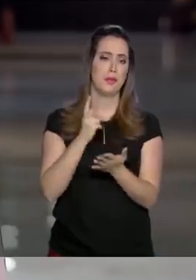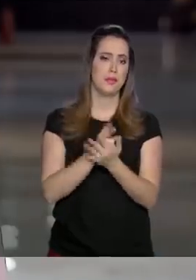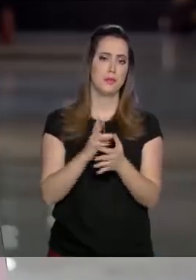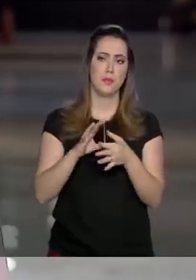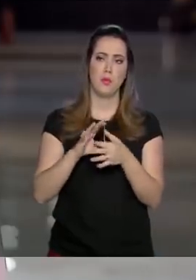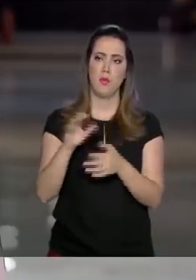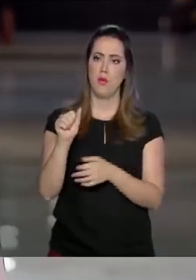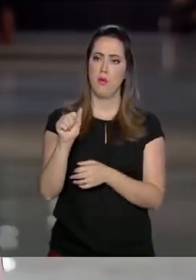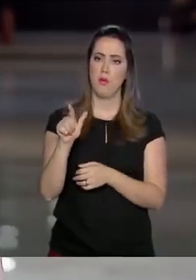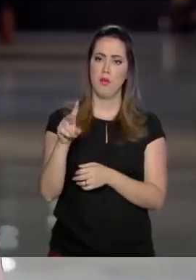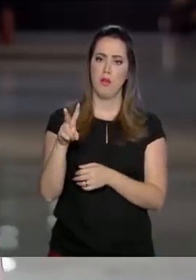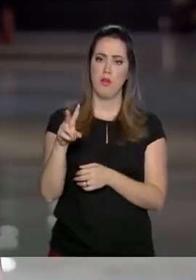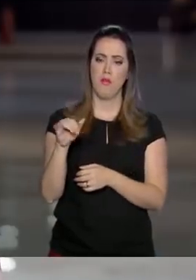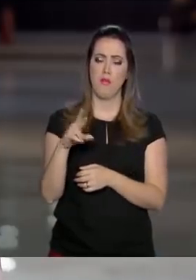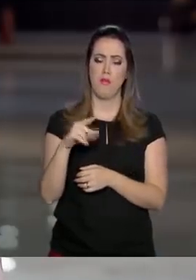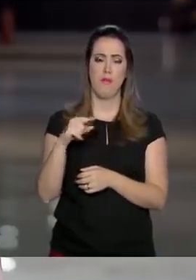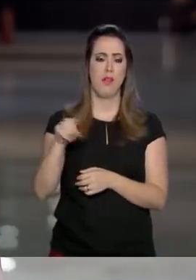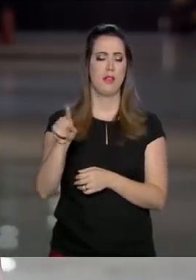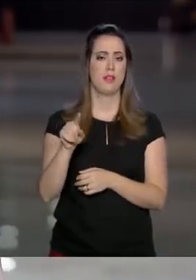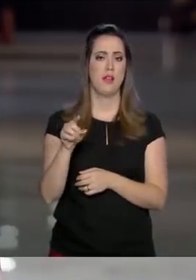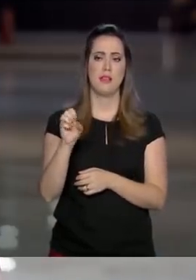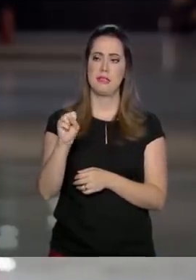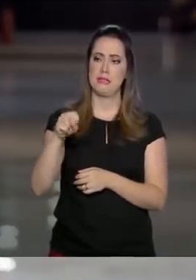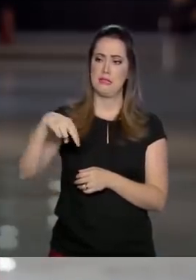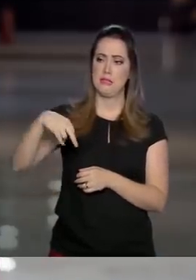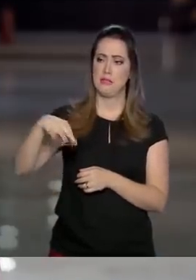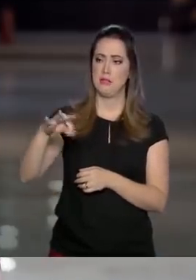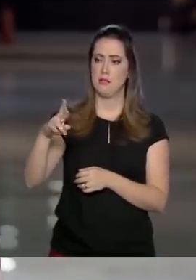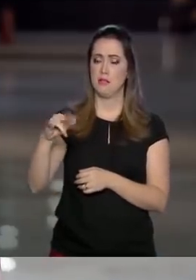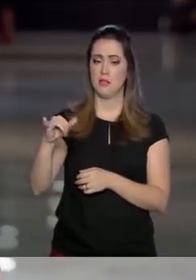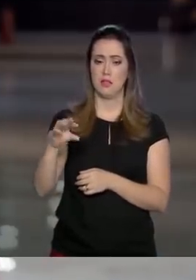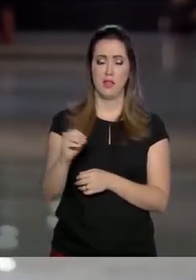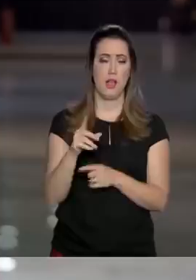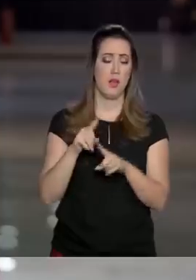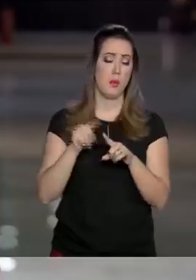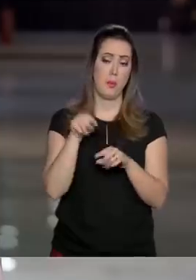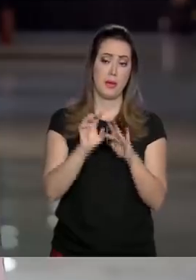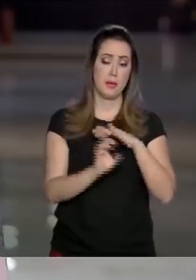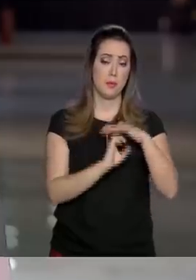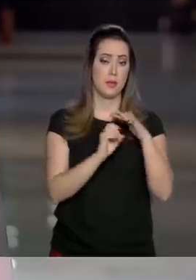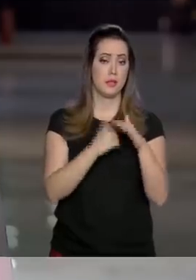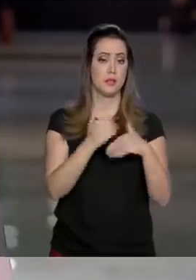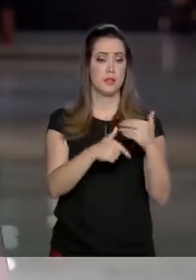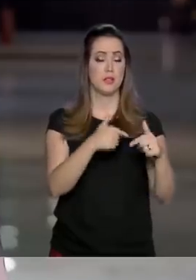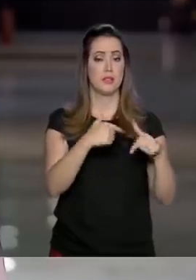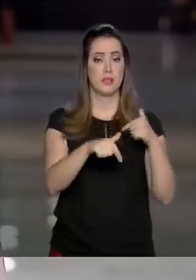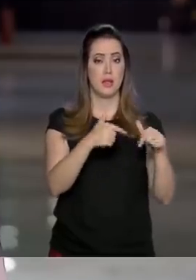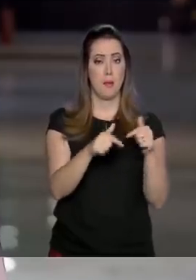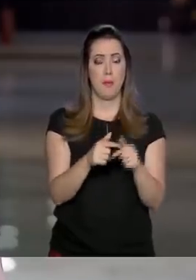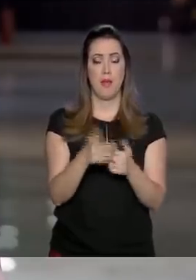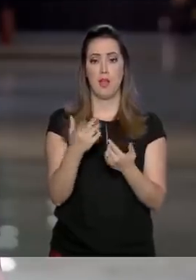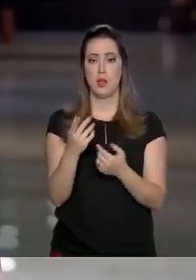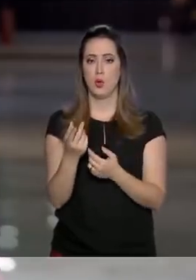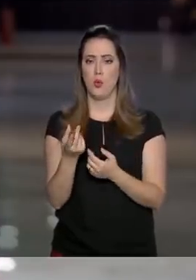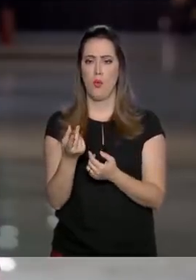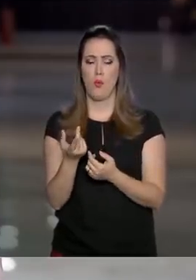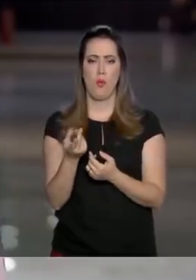alvará de funcionamento sanitário e ambiental, para as empresas que desempenham atividades de baixo risco,